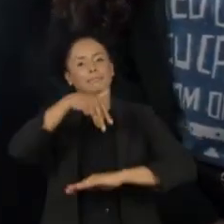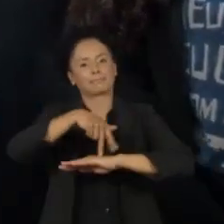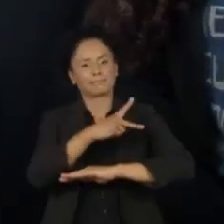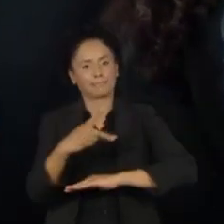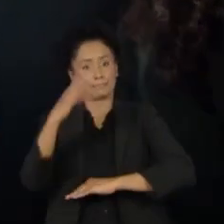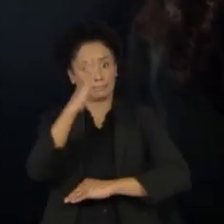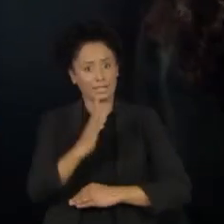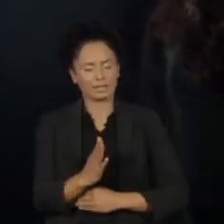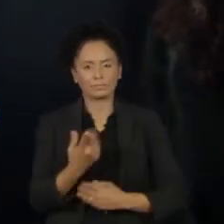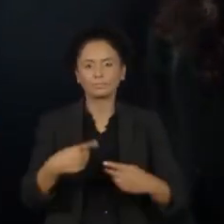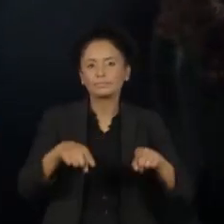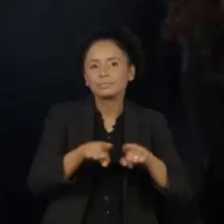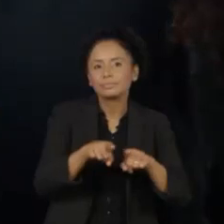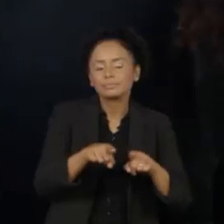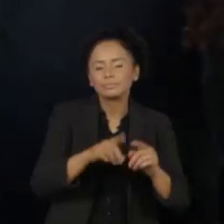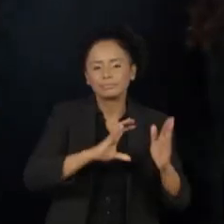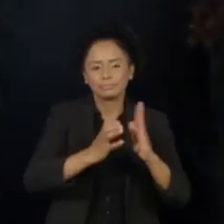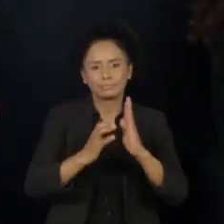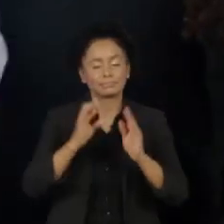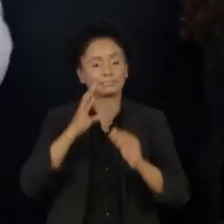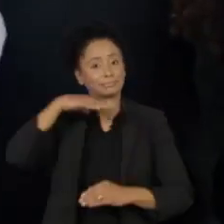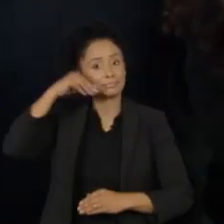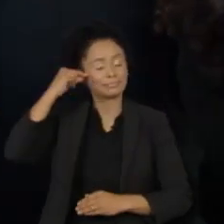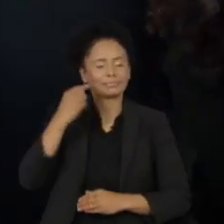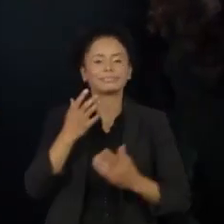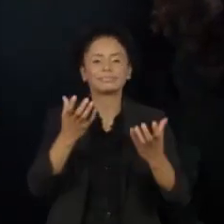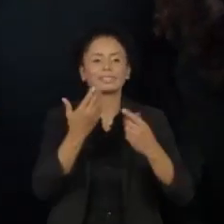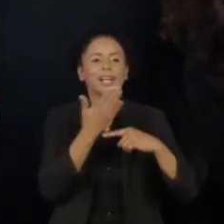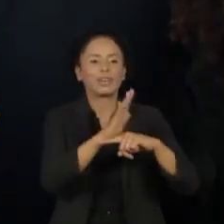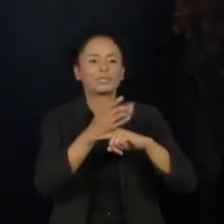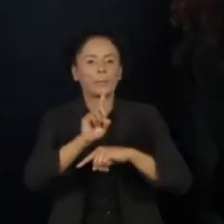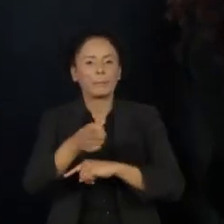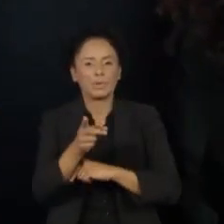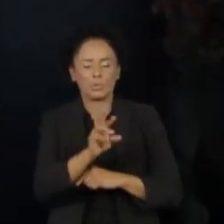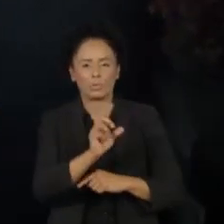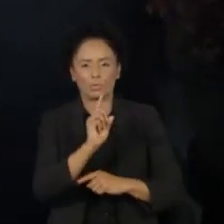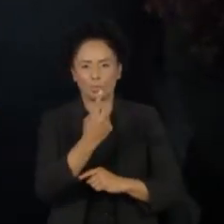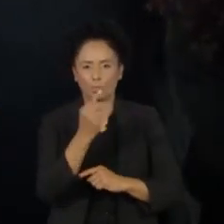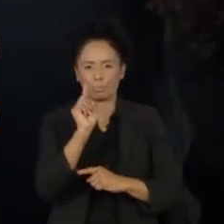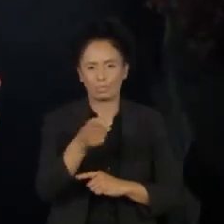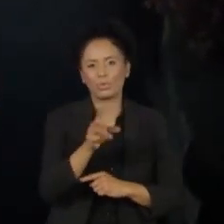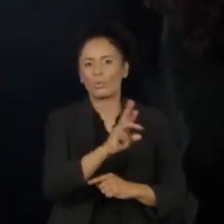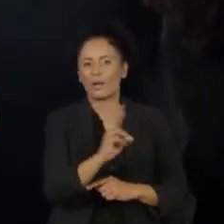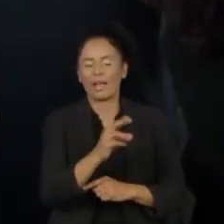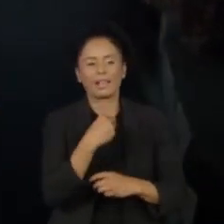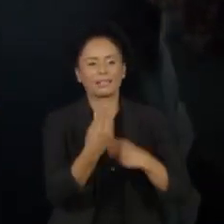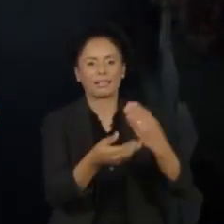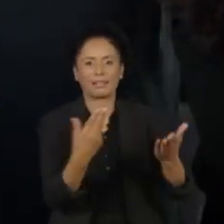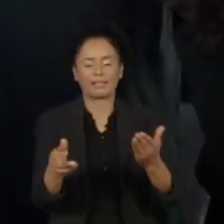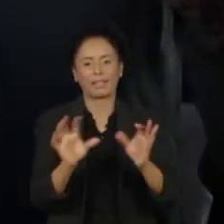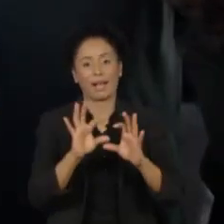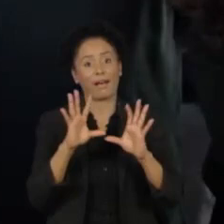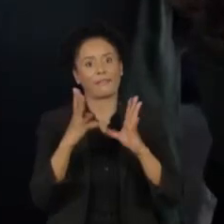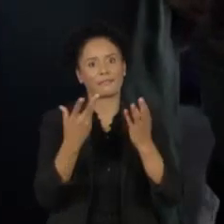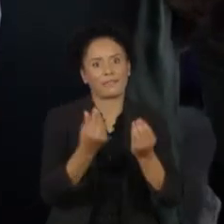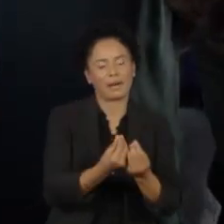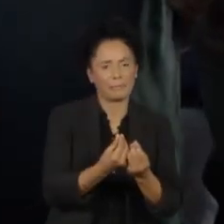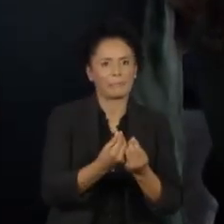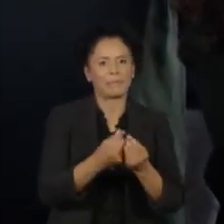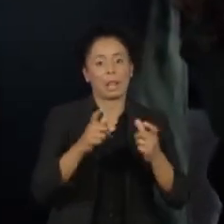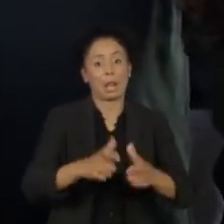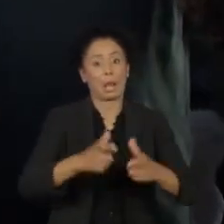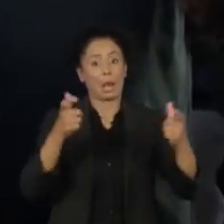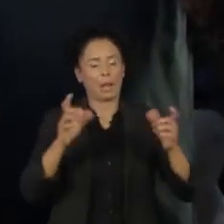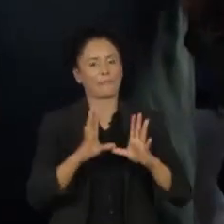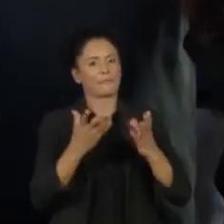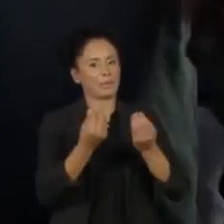PDT pretende oferecer mil reais por família beneficiada, que alcançaria cerca de 60 milhões de pessoas e custaria